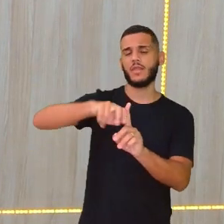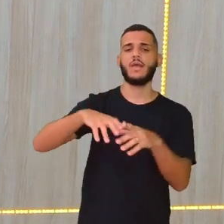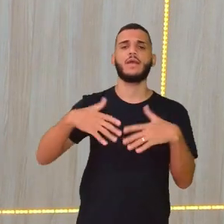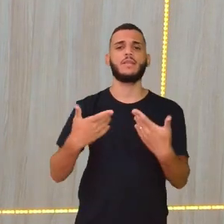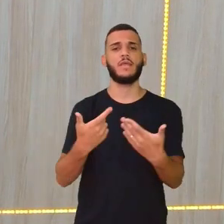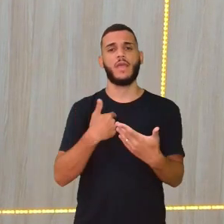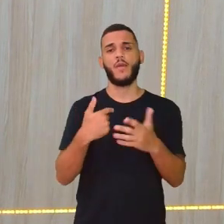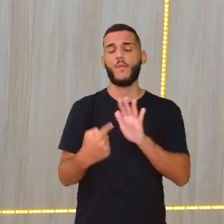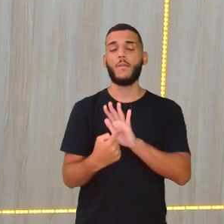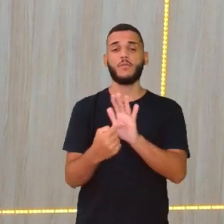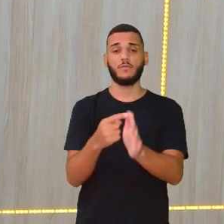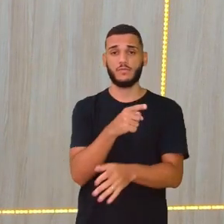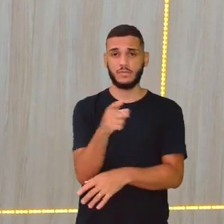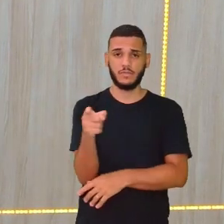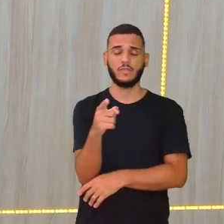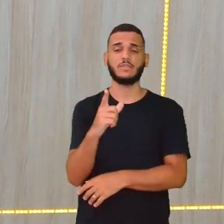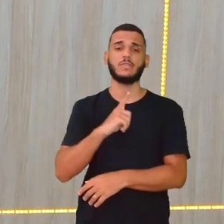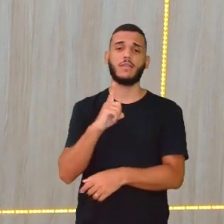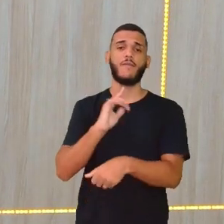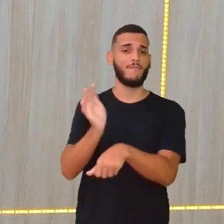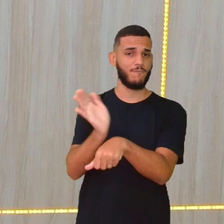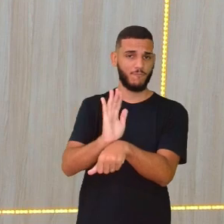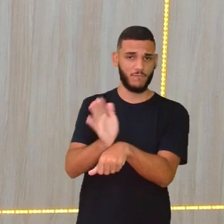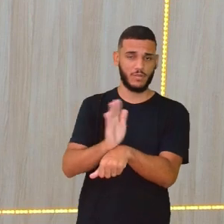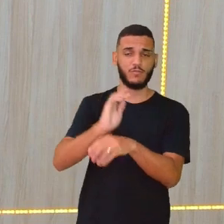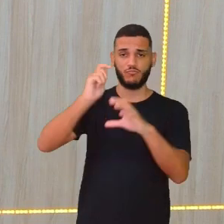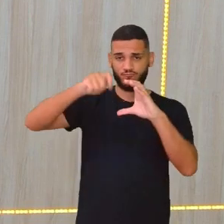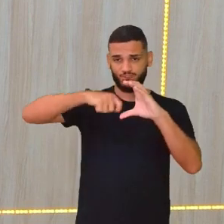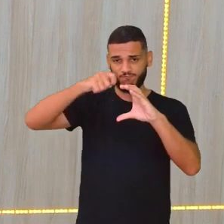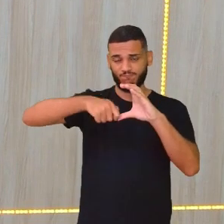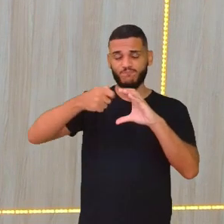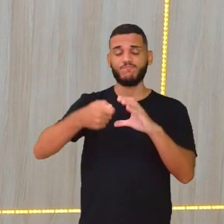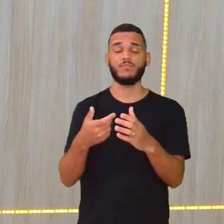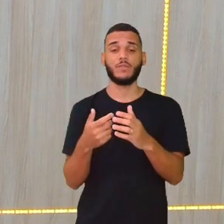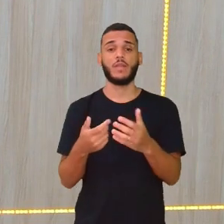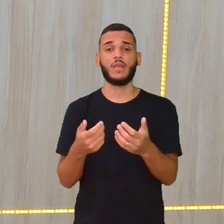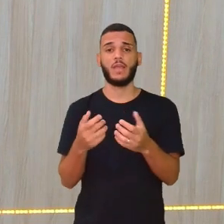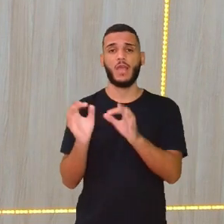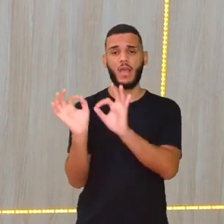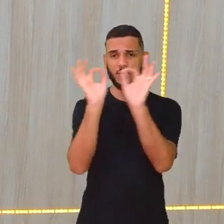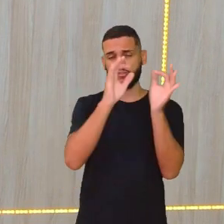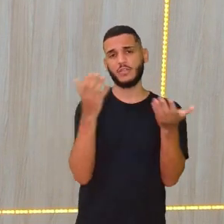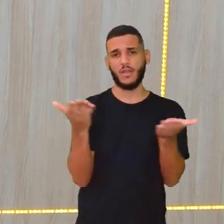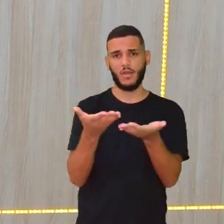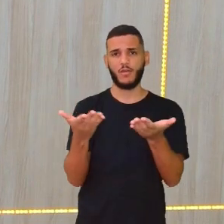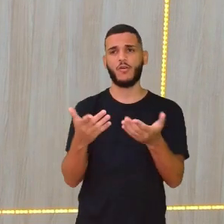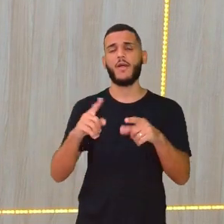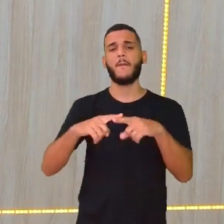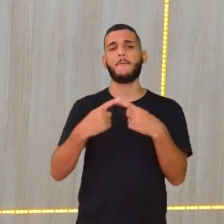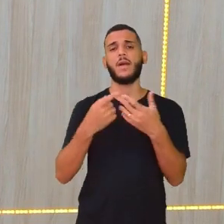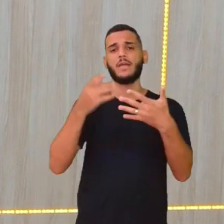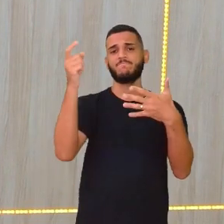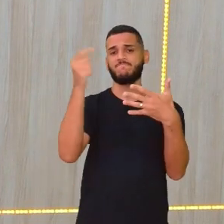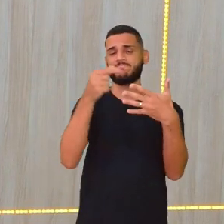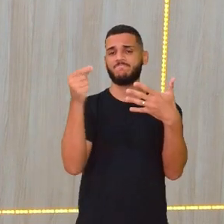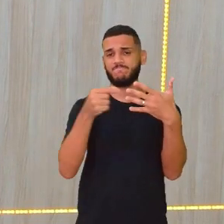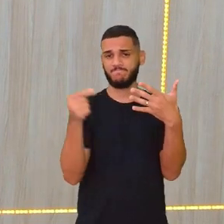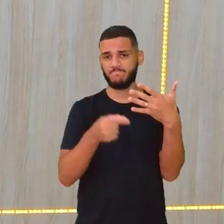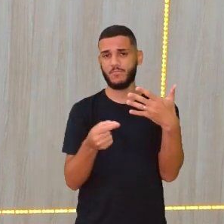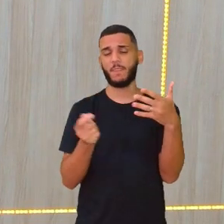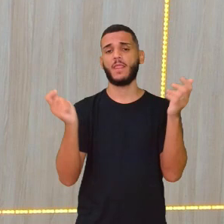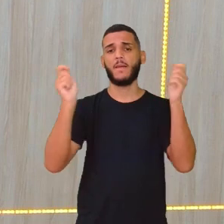trouxe para vocês alguns vídeos que a gente vai ver agora, mas essa descrição aí está